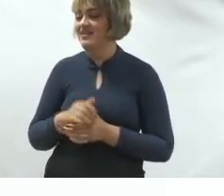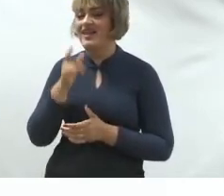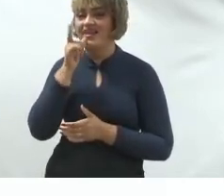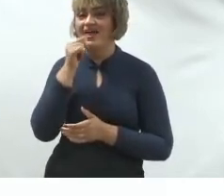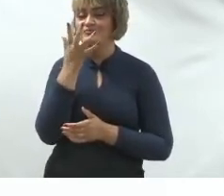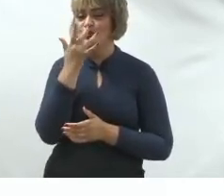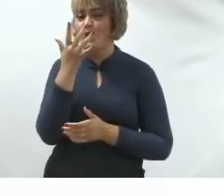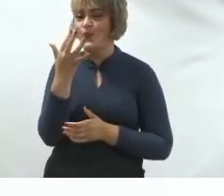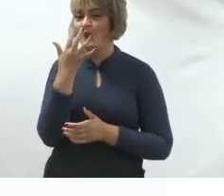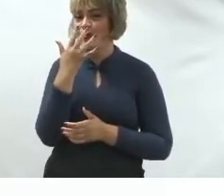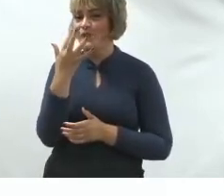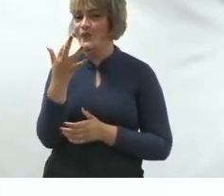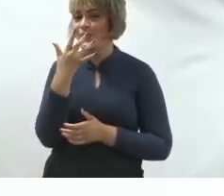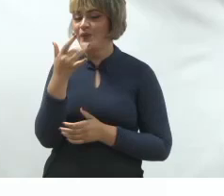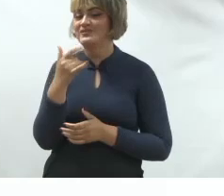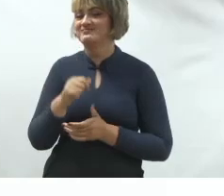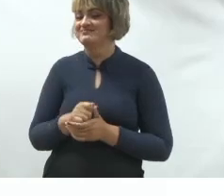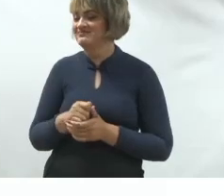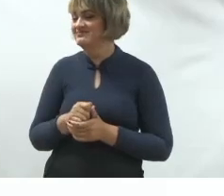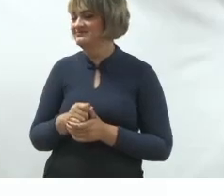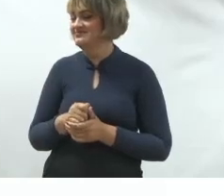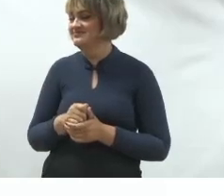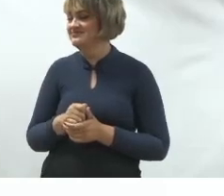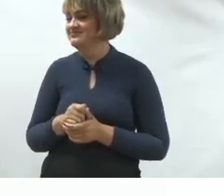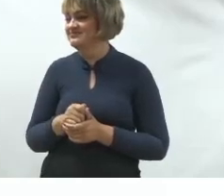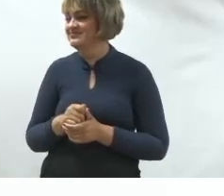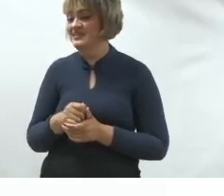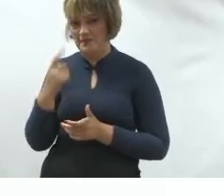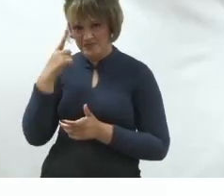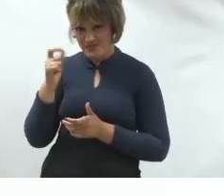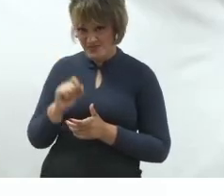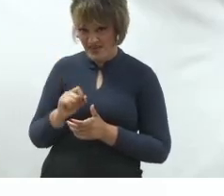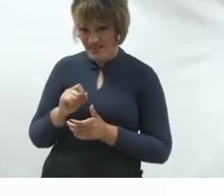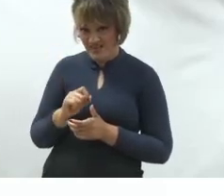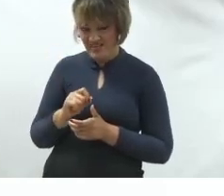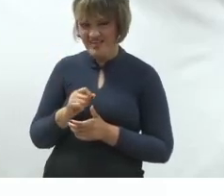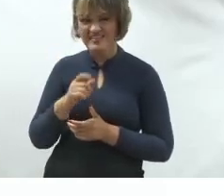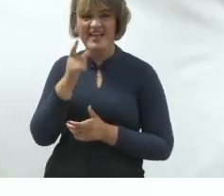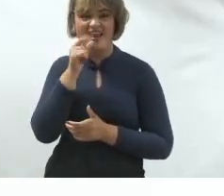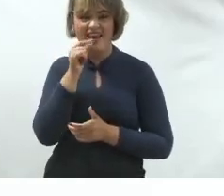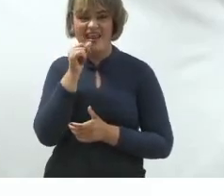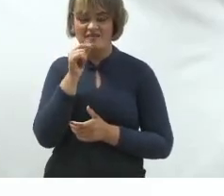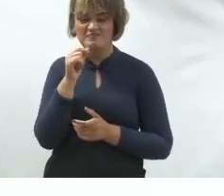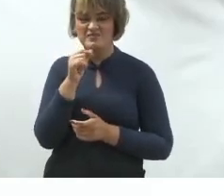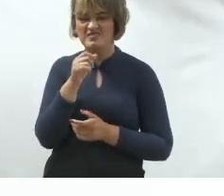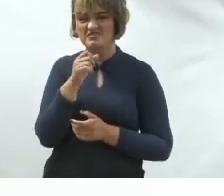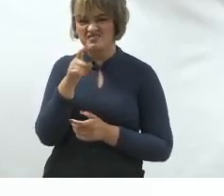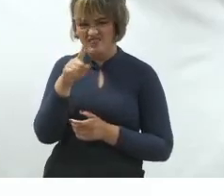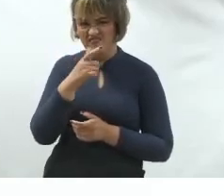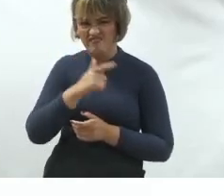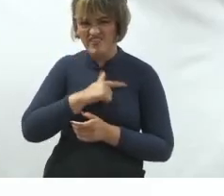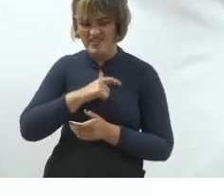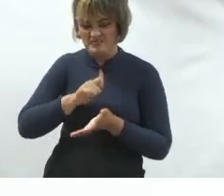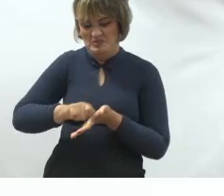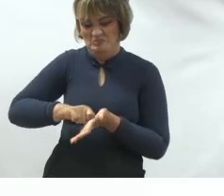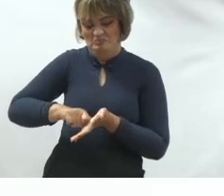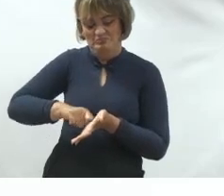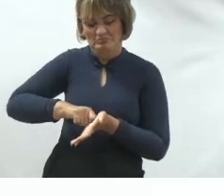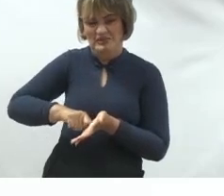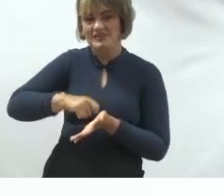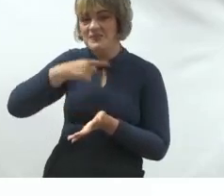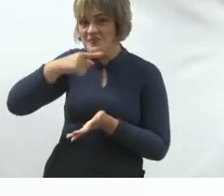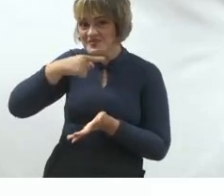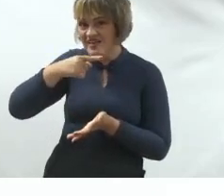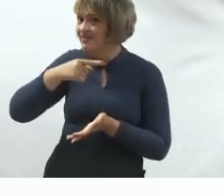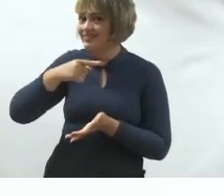Lápis de couro e canetinha. Tá achando o quê? Que é aquele lápis redondo que você nem pinta, que não sai a